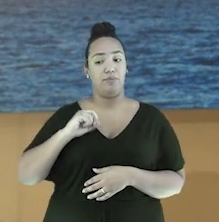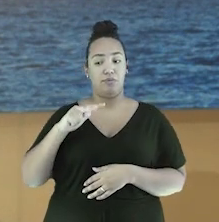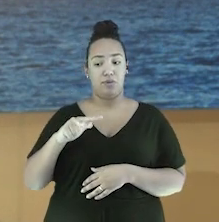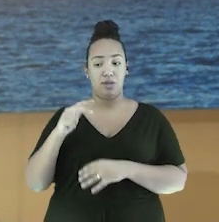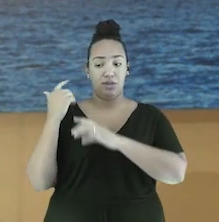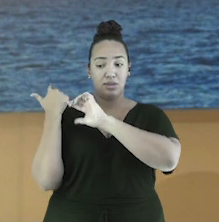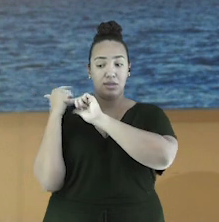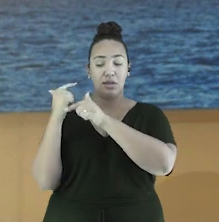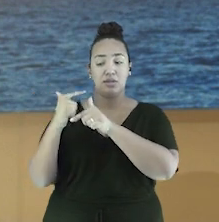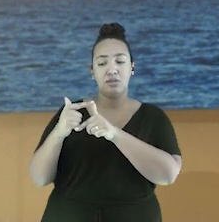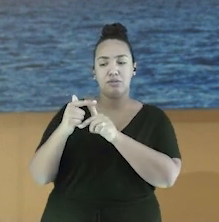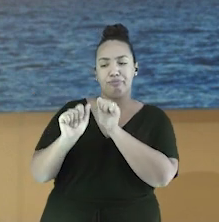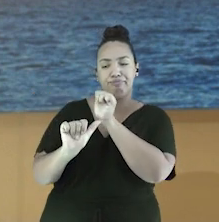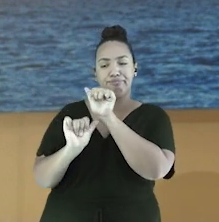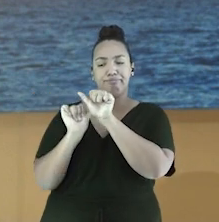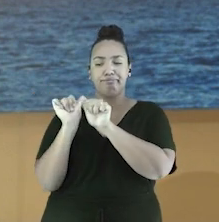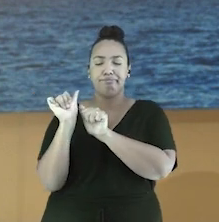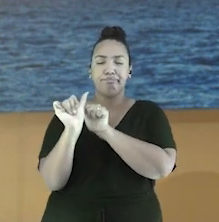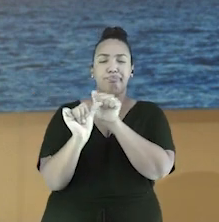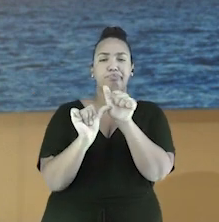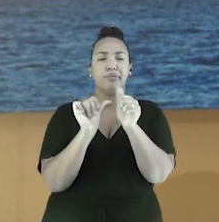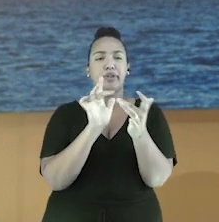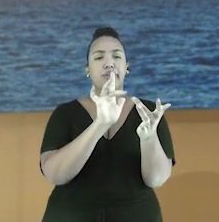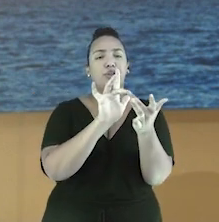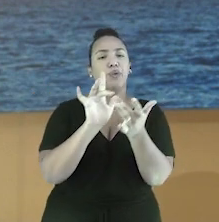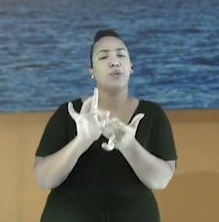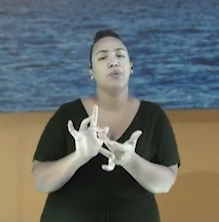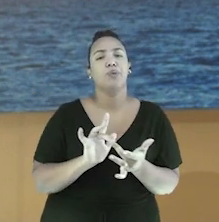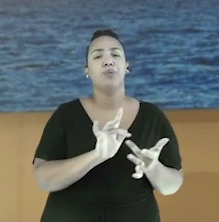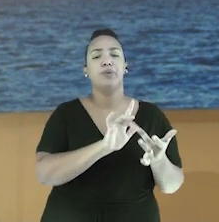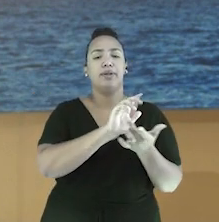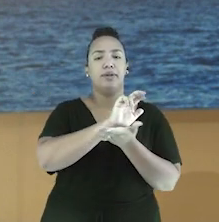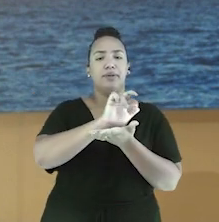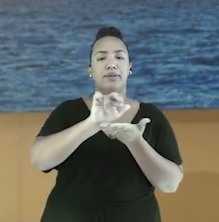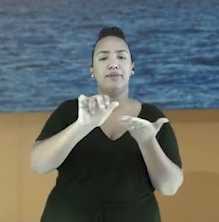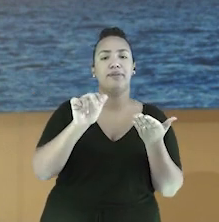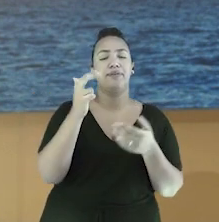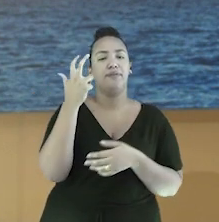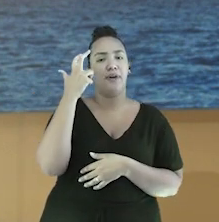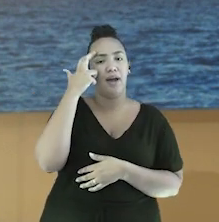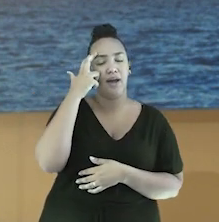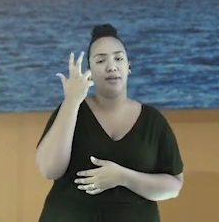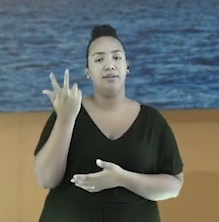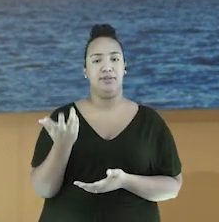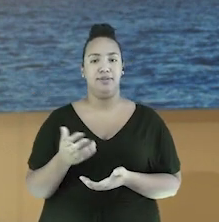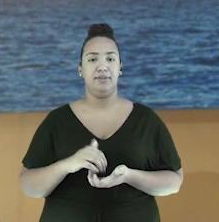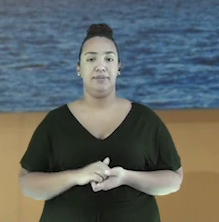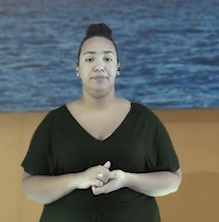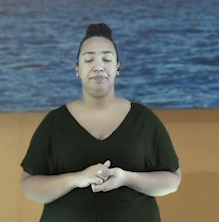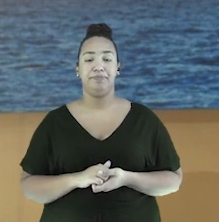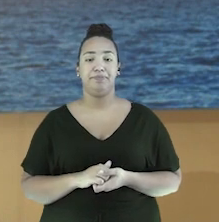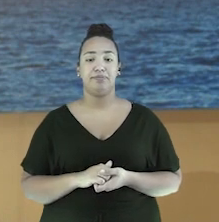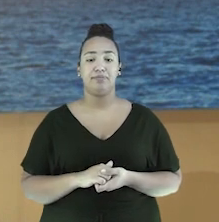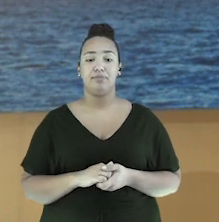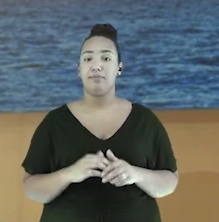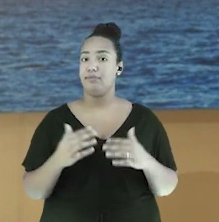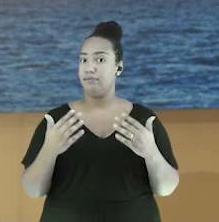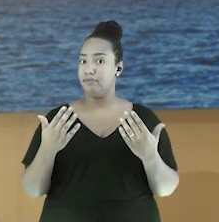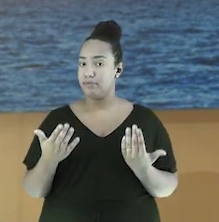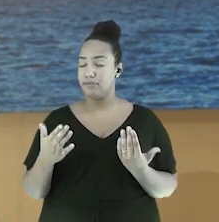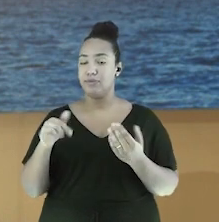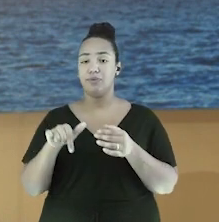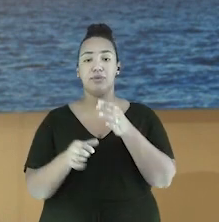se modificando e entrando em contato com outras culturas, como a negra, por exemplo. O resultado foi o surgimento do